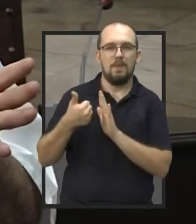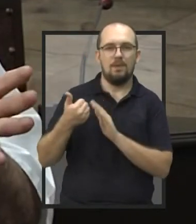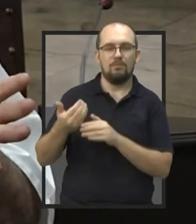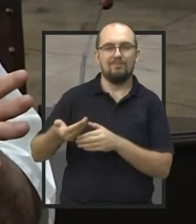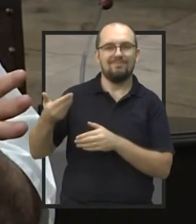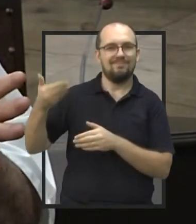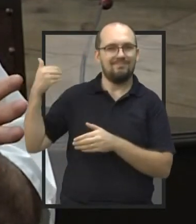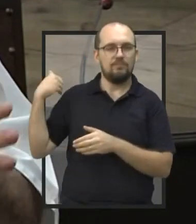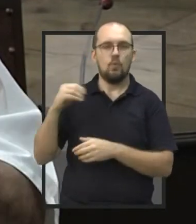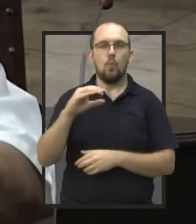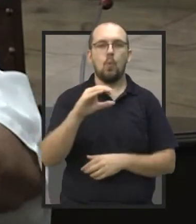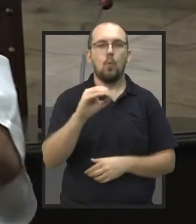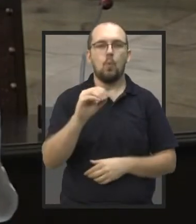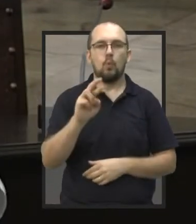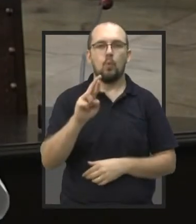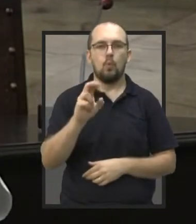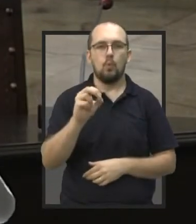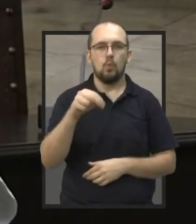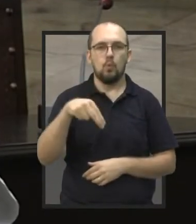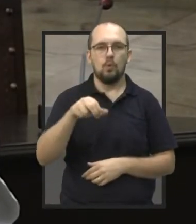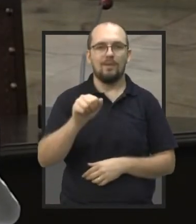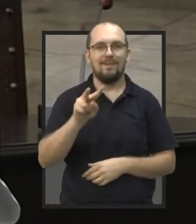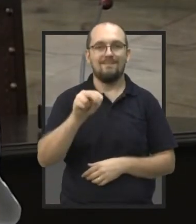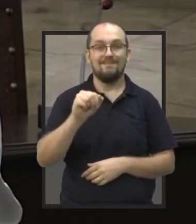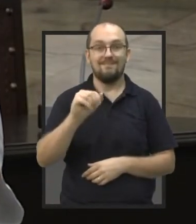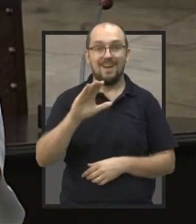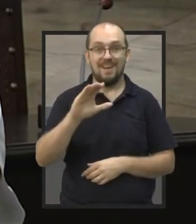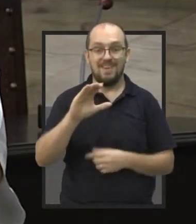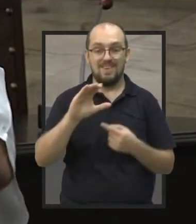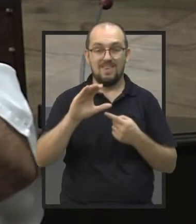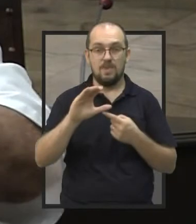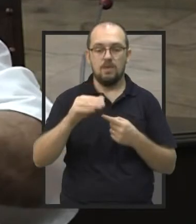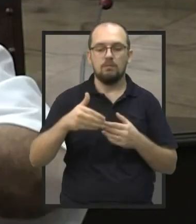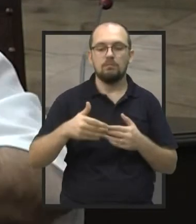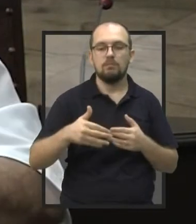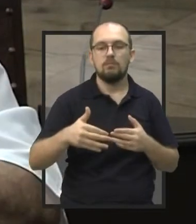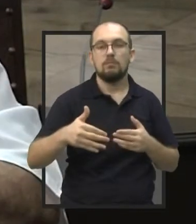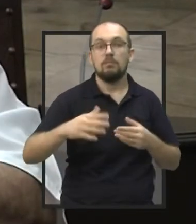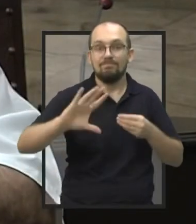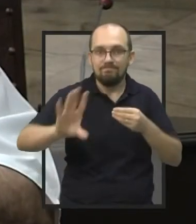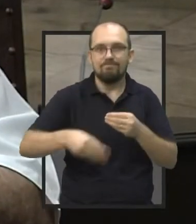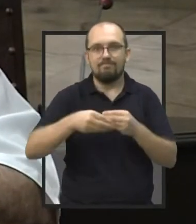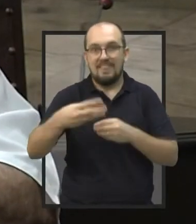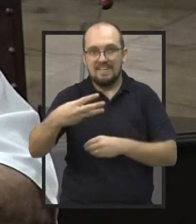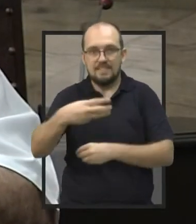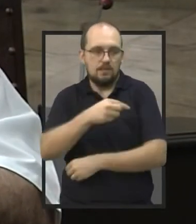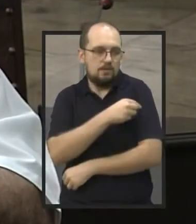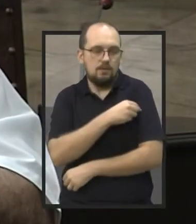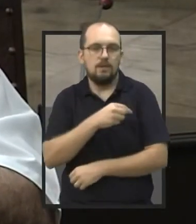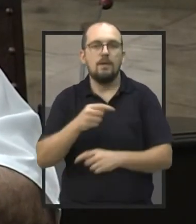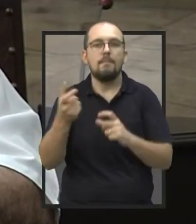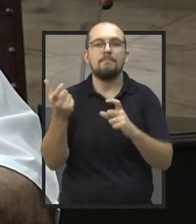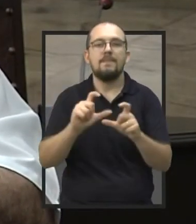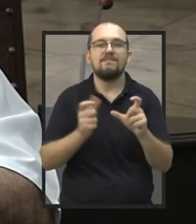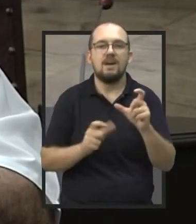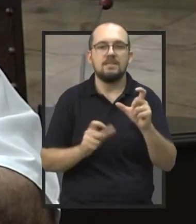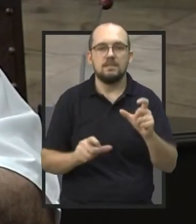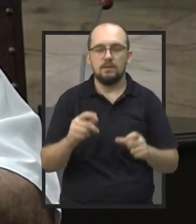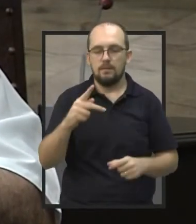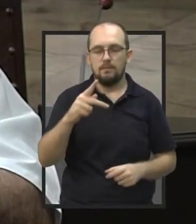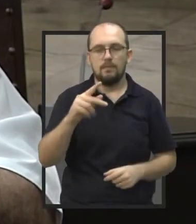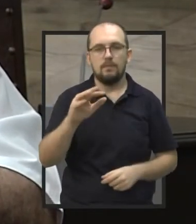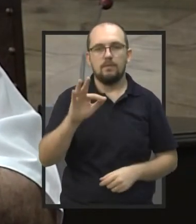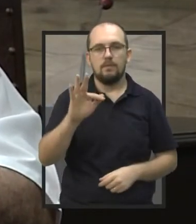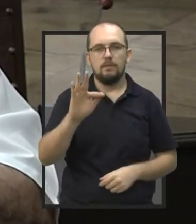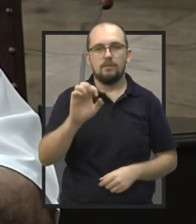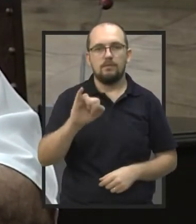tomamos a Coronavac. Agora, o reforço está sendo feito com a vacina da Pfizer e que aumenta em quase 20 vezes